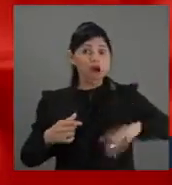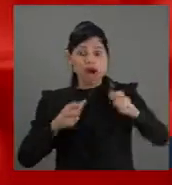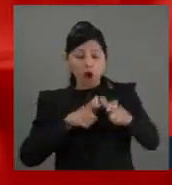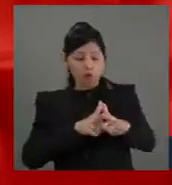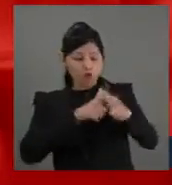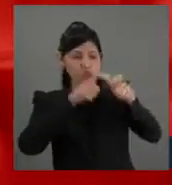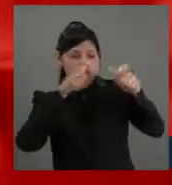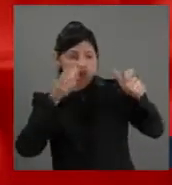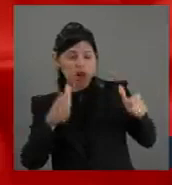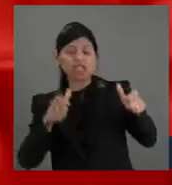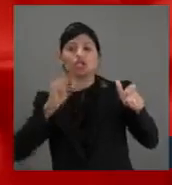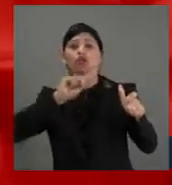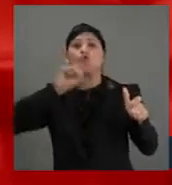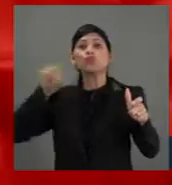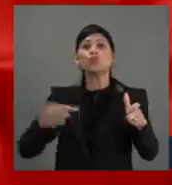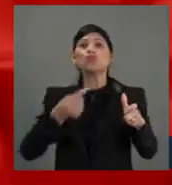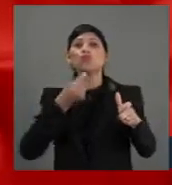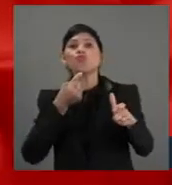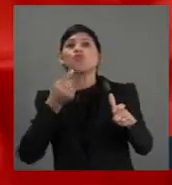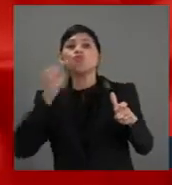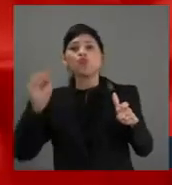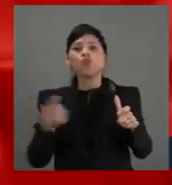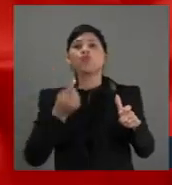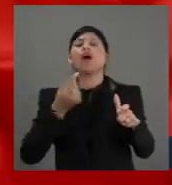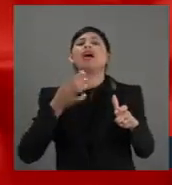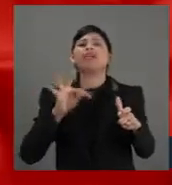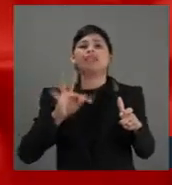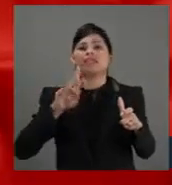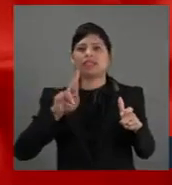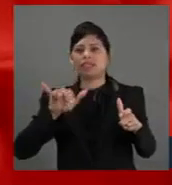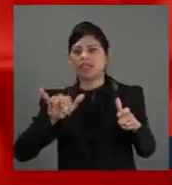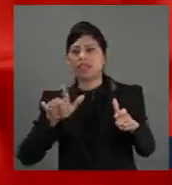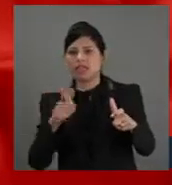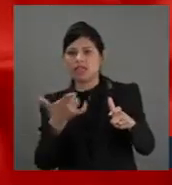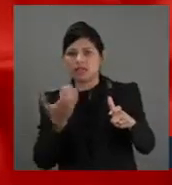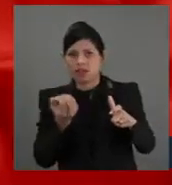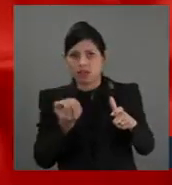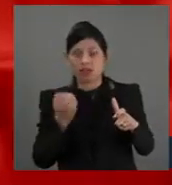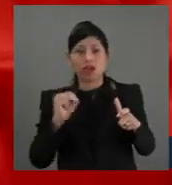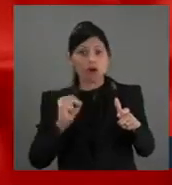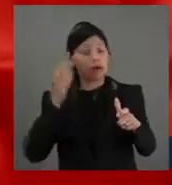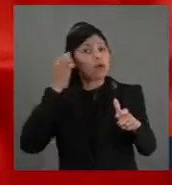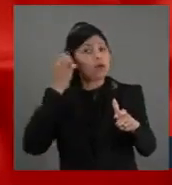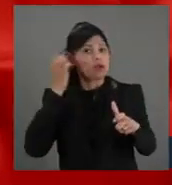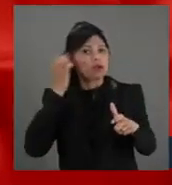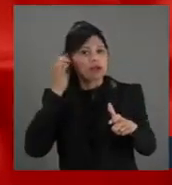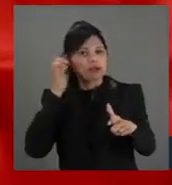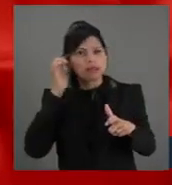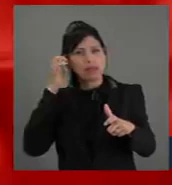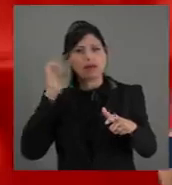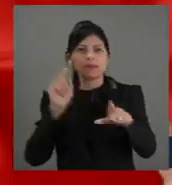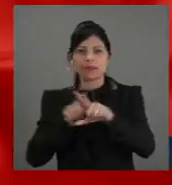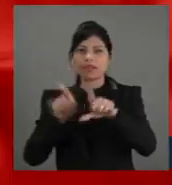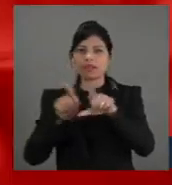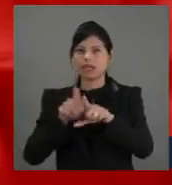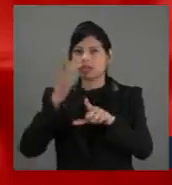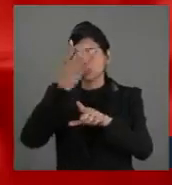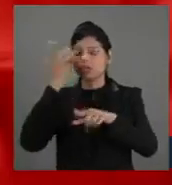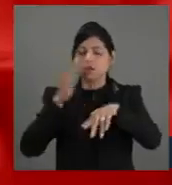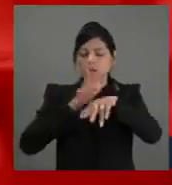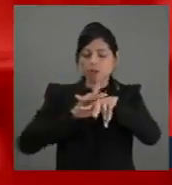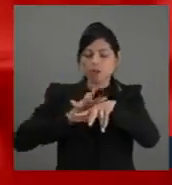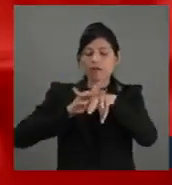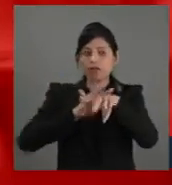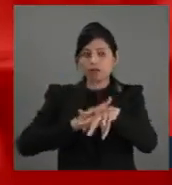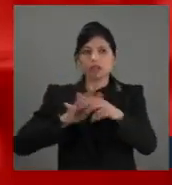não apenas afeta a dignidade dos pacientes, mas também a das suas famílias e dos profissionais,